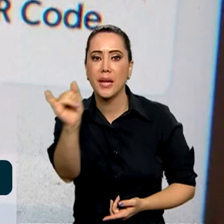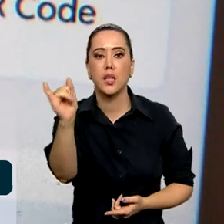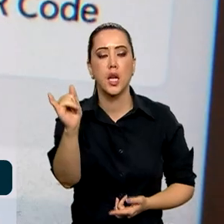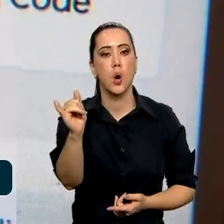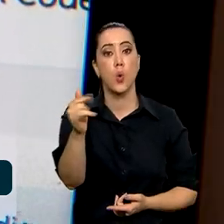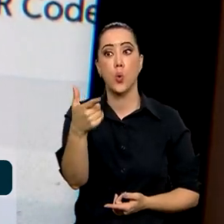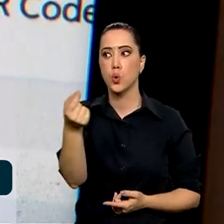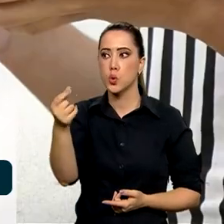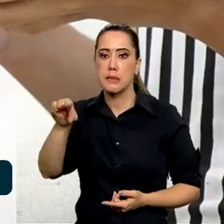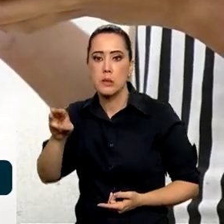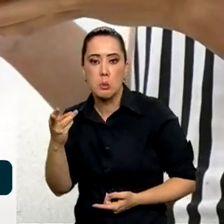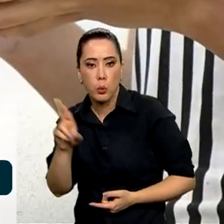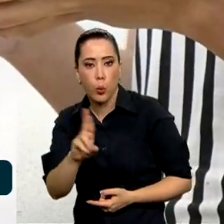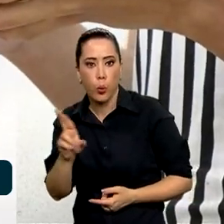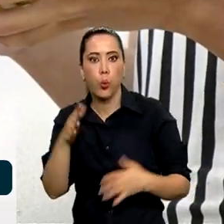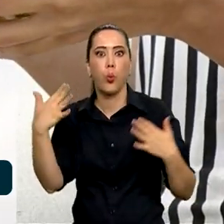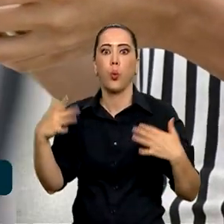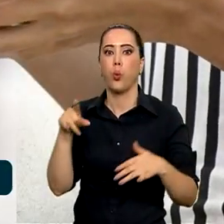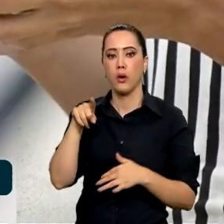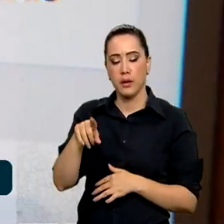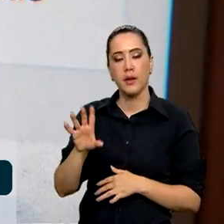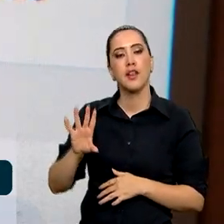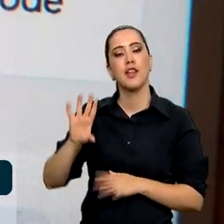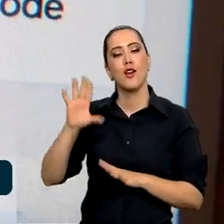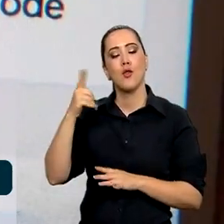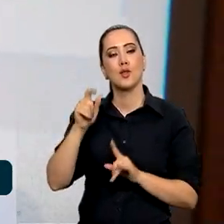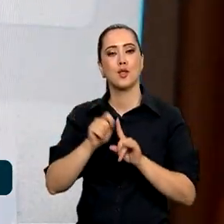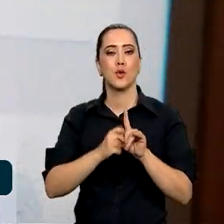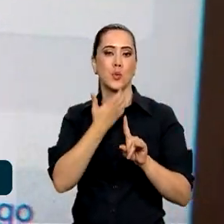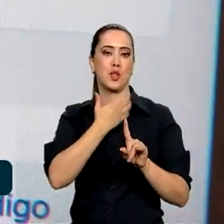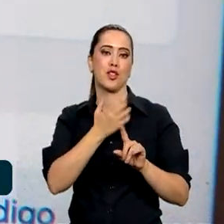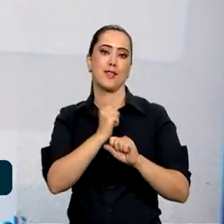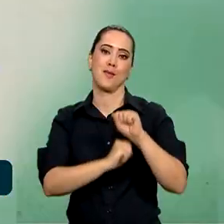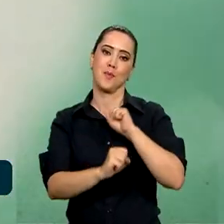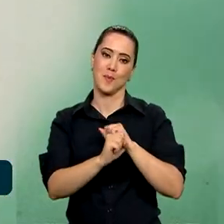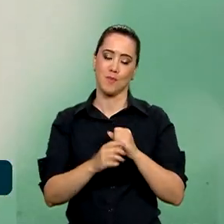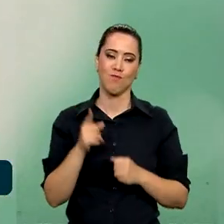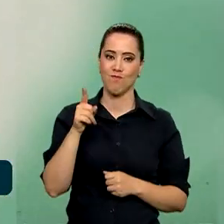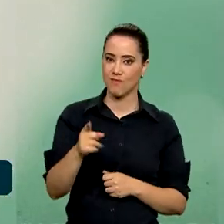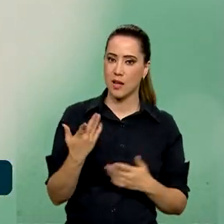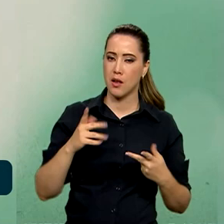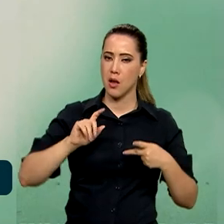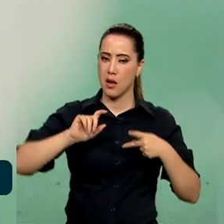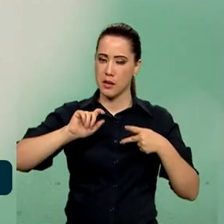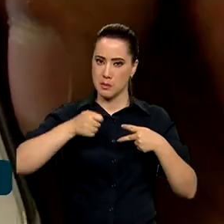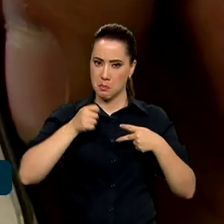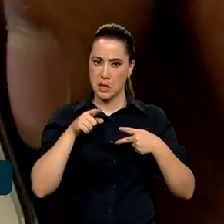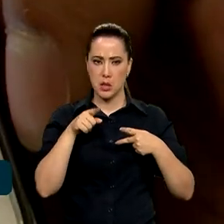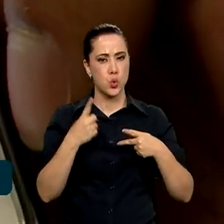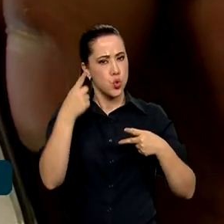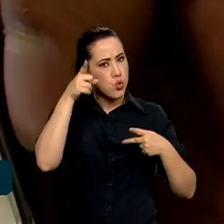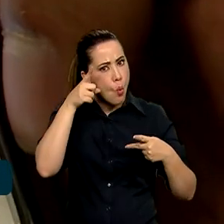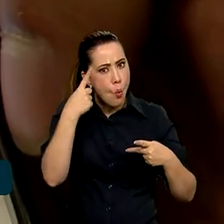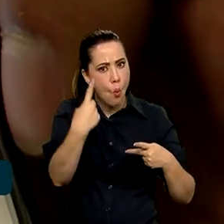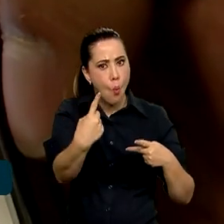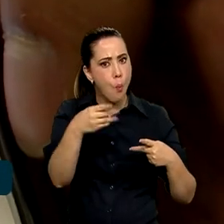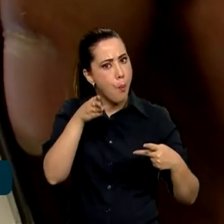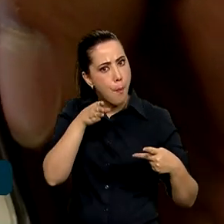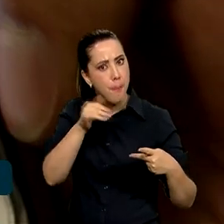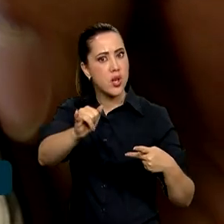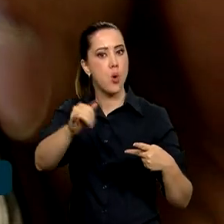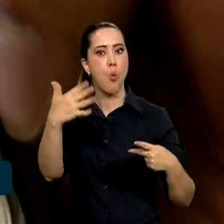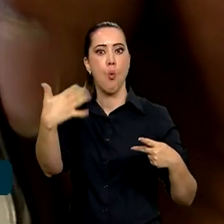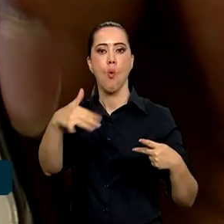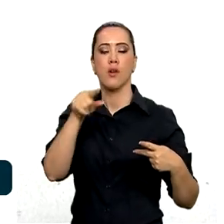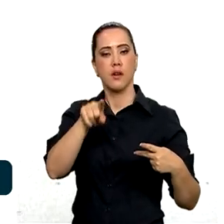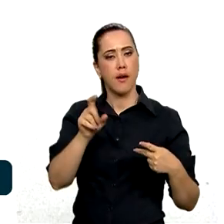bilhão e 200 milhões de reais e foi feita em dezembro do ano passado. Essa transação, contudo, é uma exceção. O que o relatório